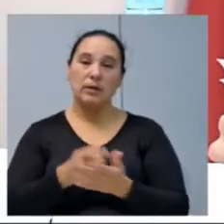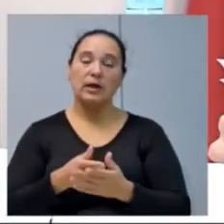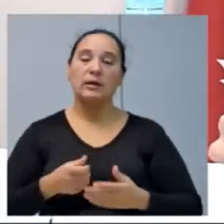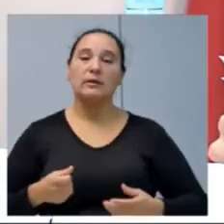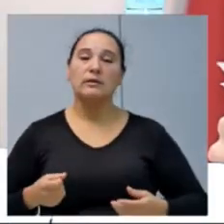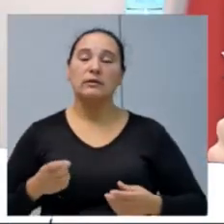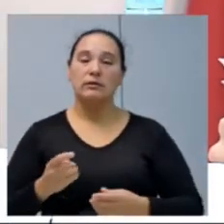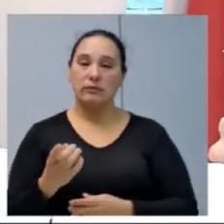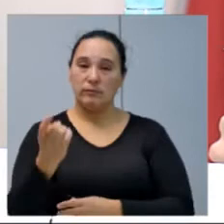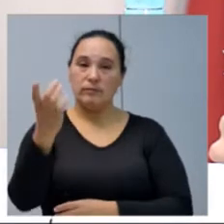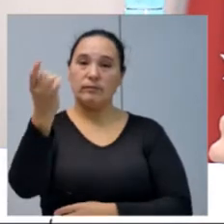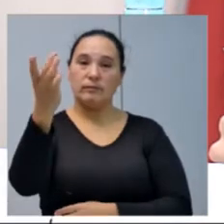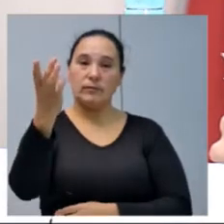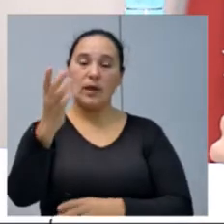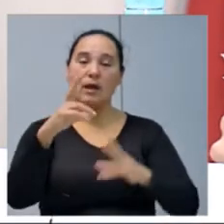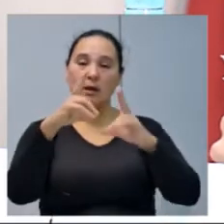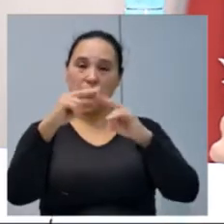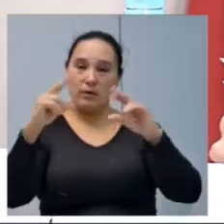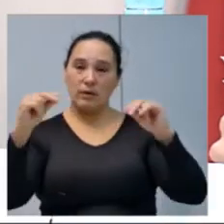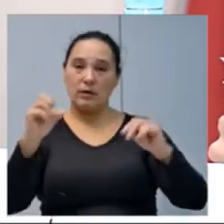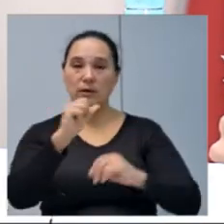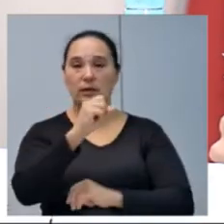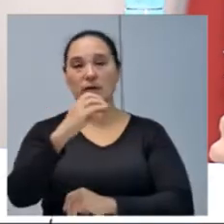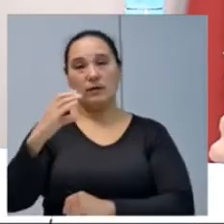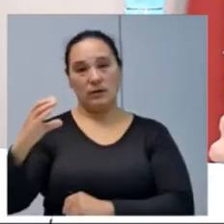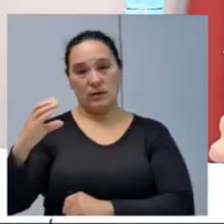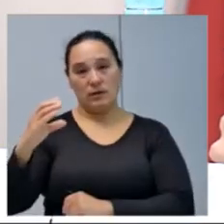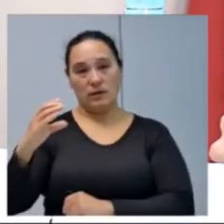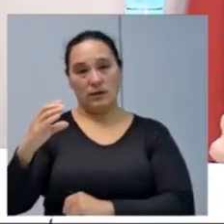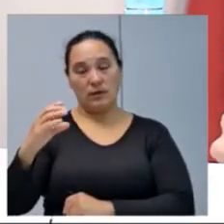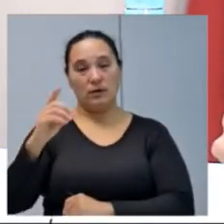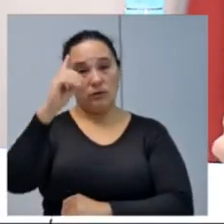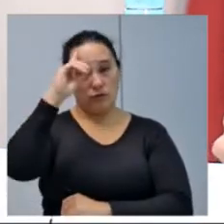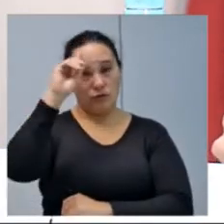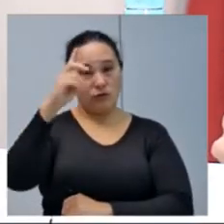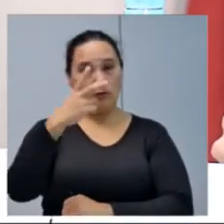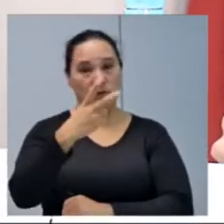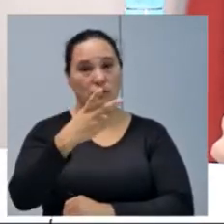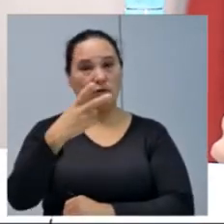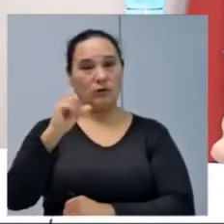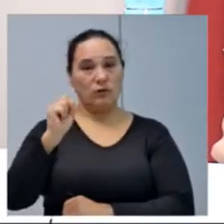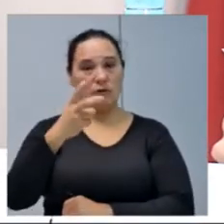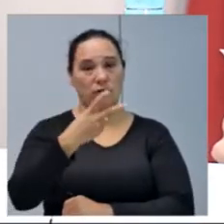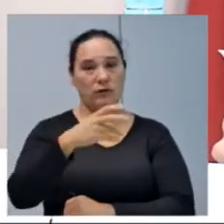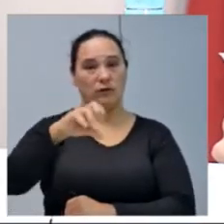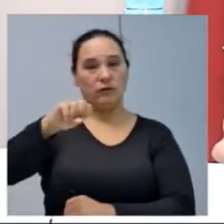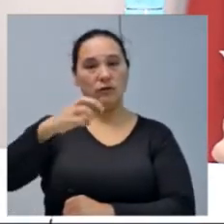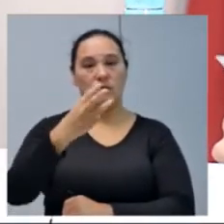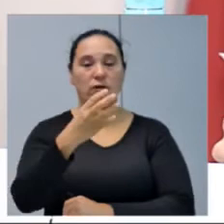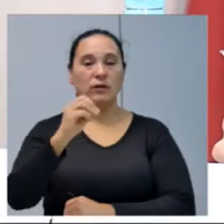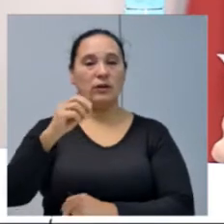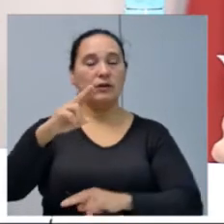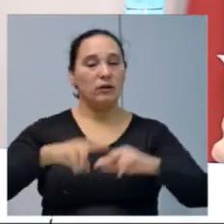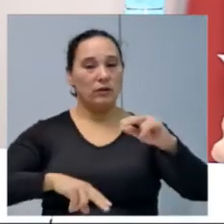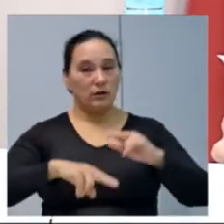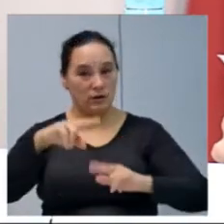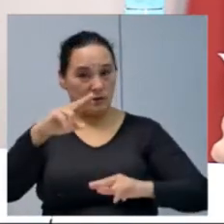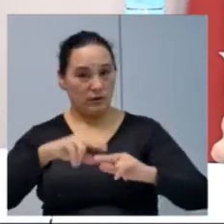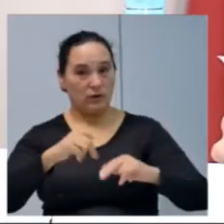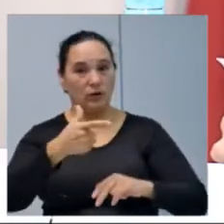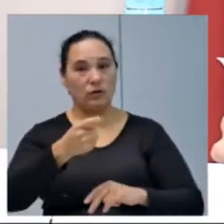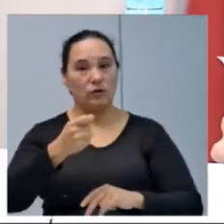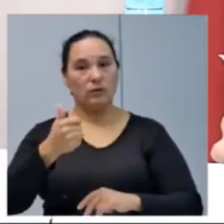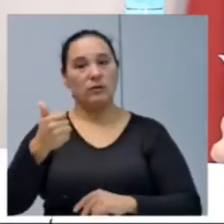despesas de viagem a Florianópolis e Santa Catarina para os dias 28, 29 e 30 de junho de 2017,